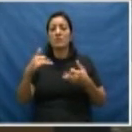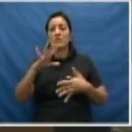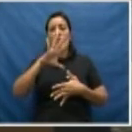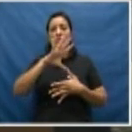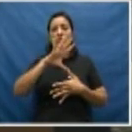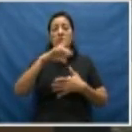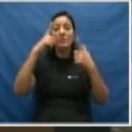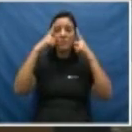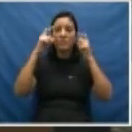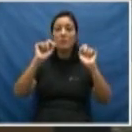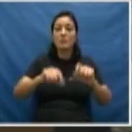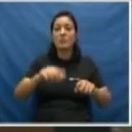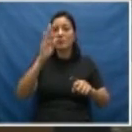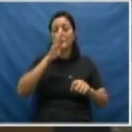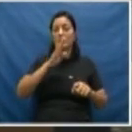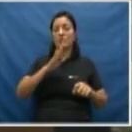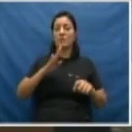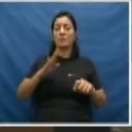Brasil.